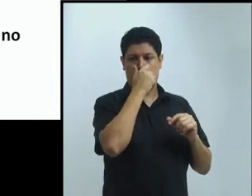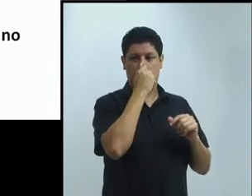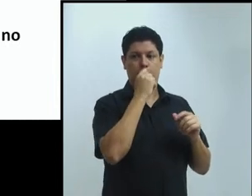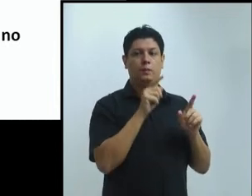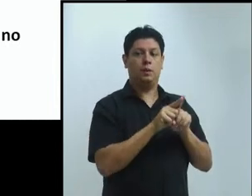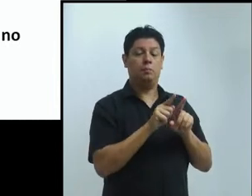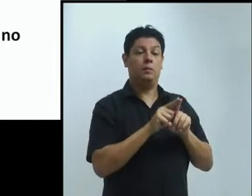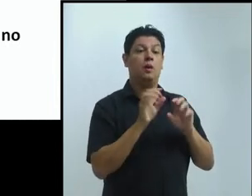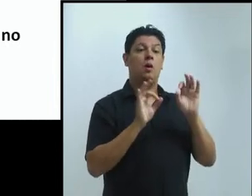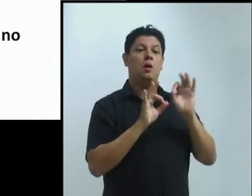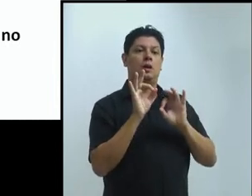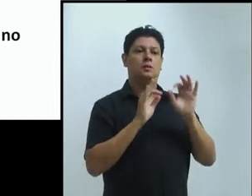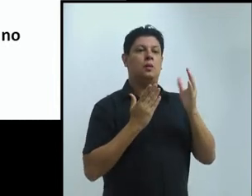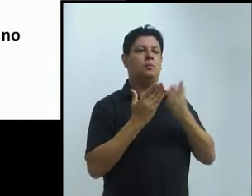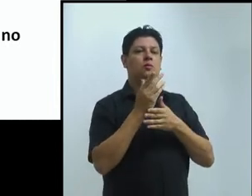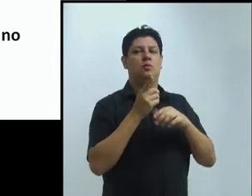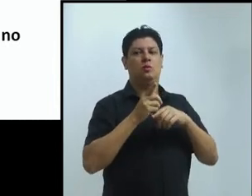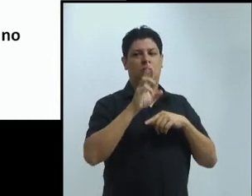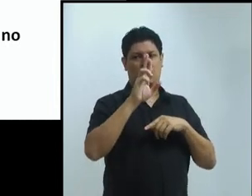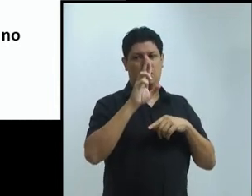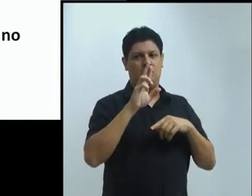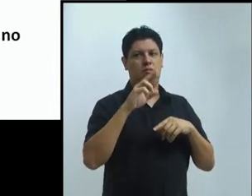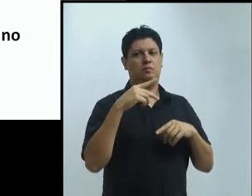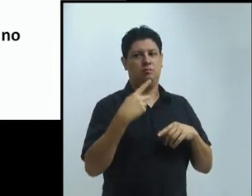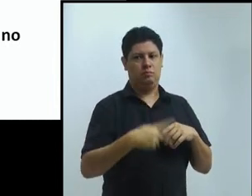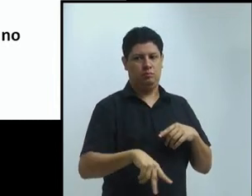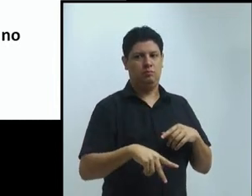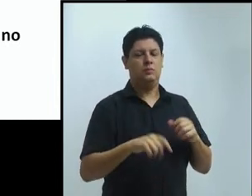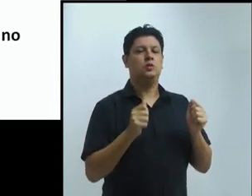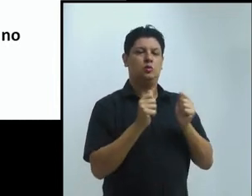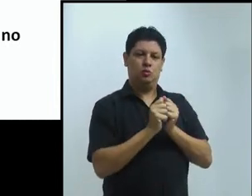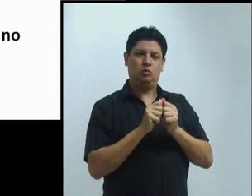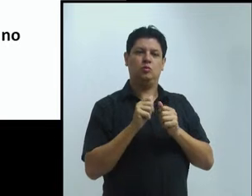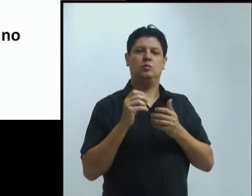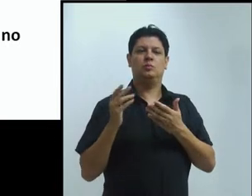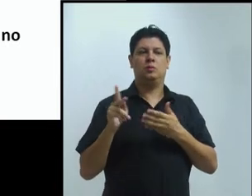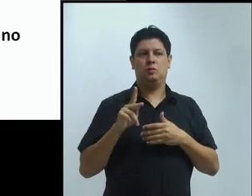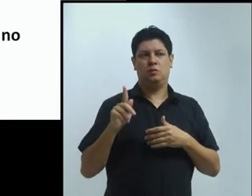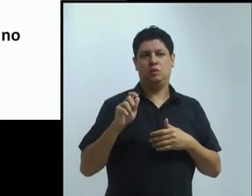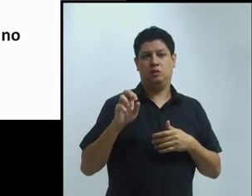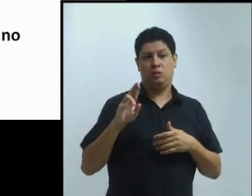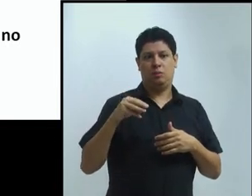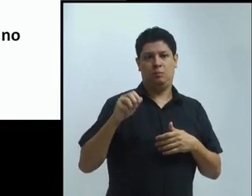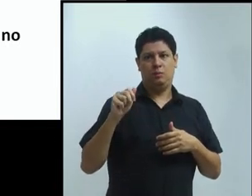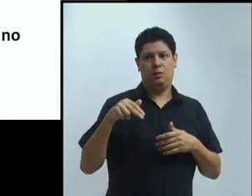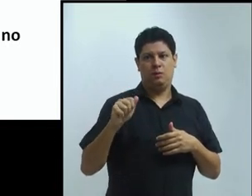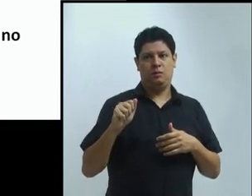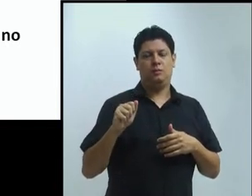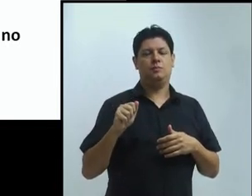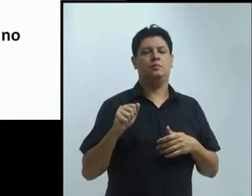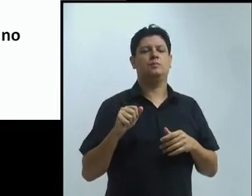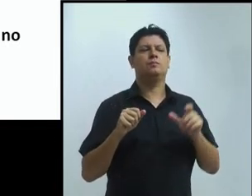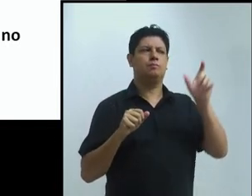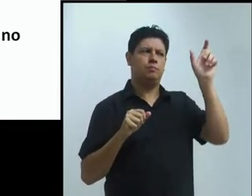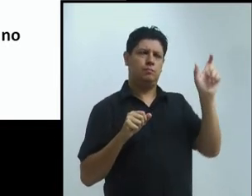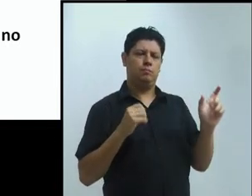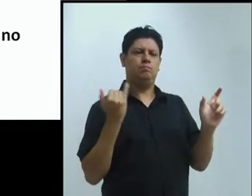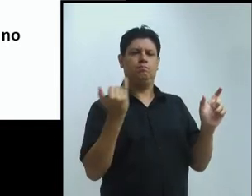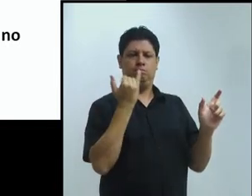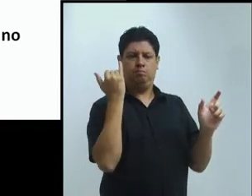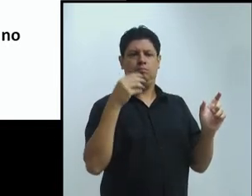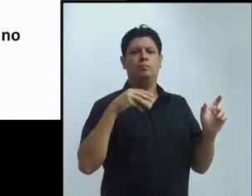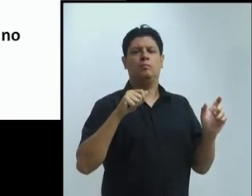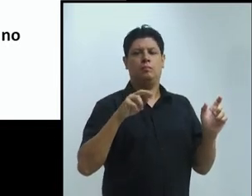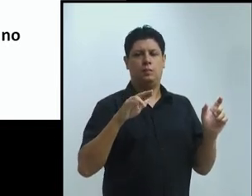também tem muita propriedade, a nossa professora aqui, para chamá-la, para ela discorrer sobre essa questão da internacionalização.